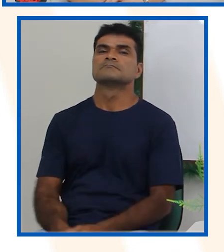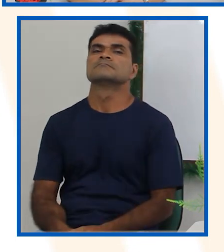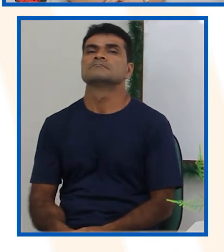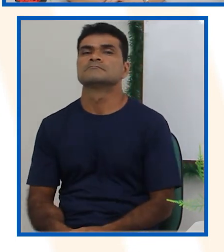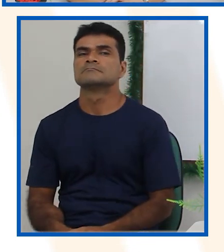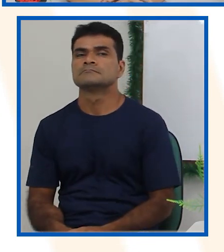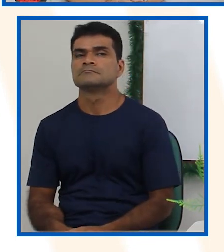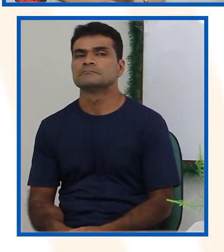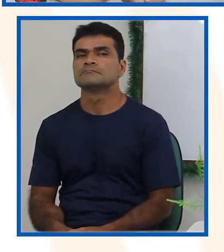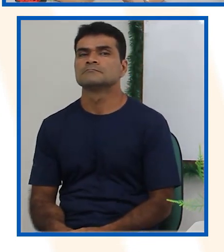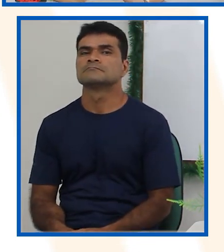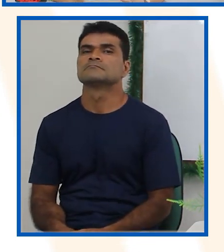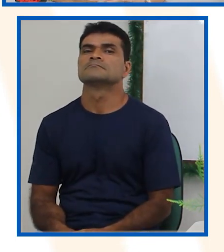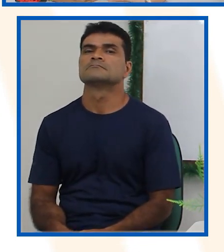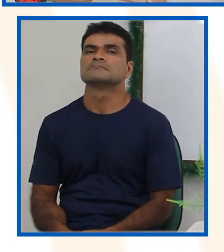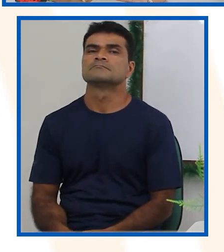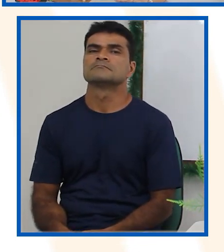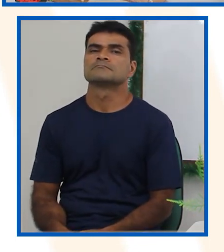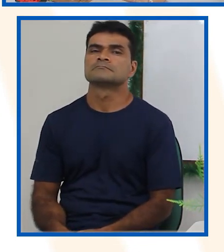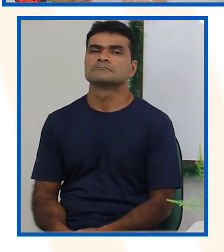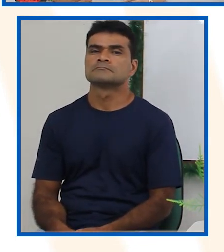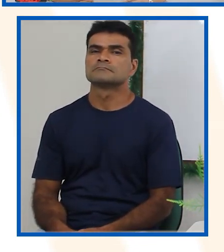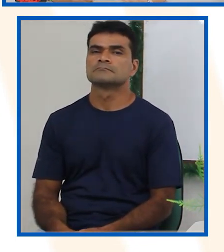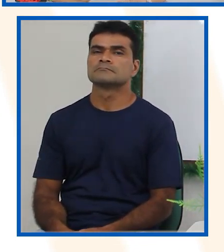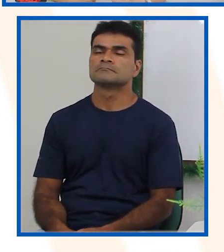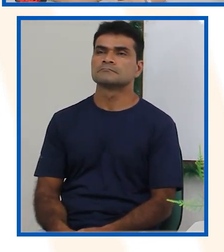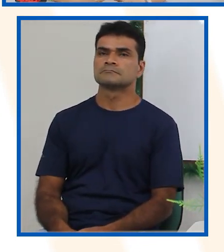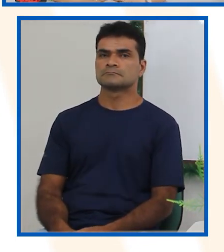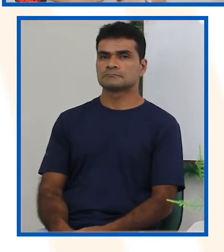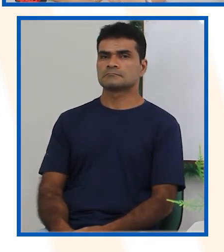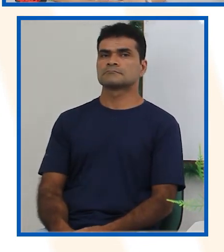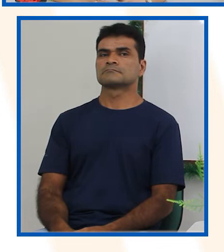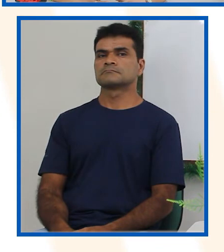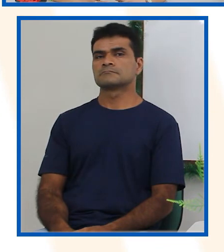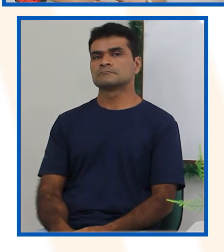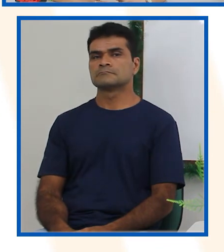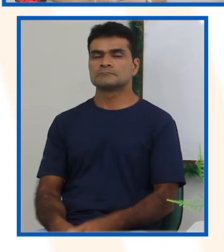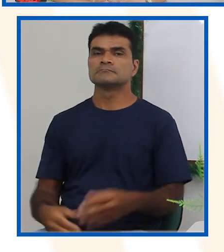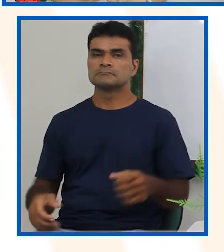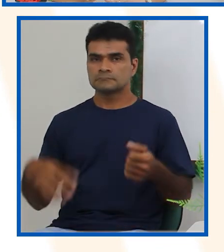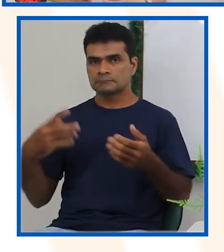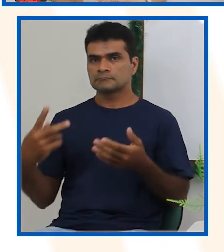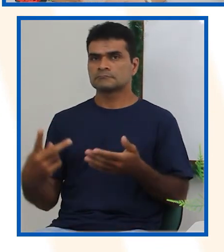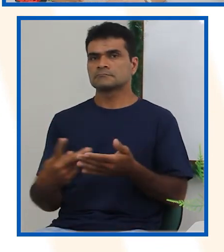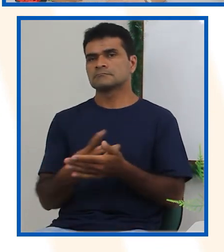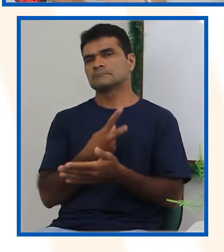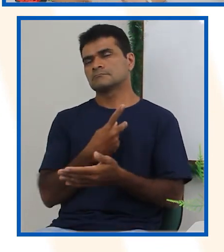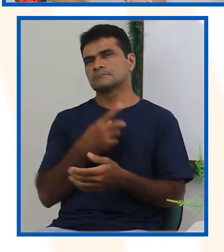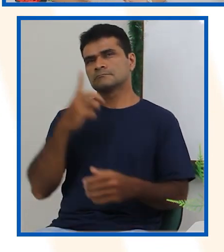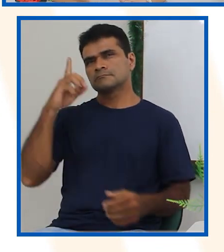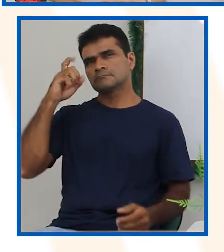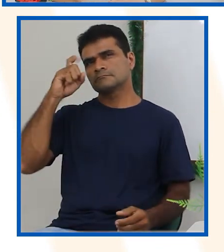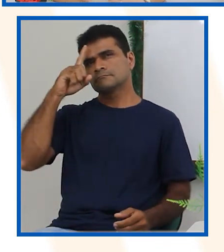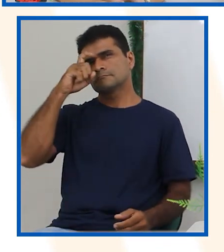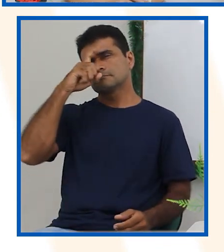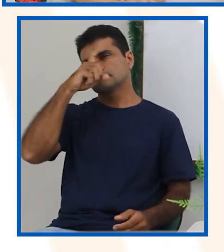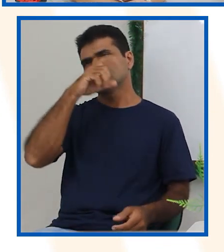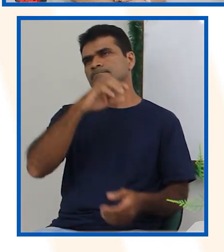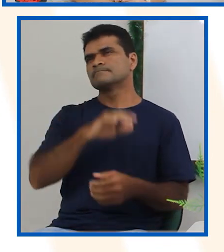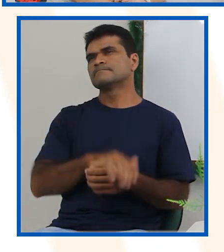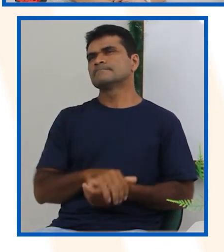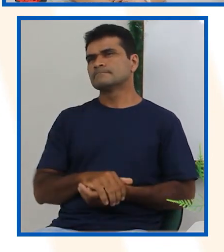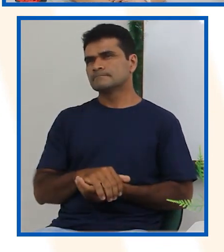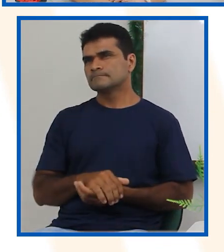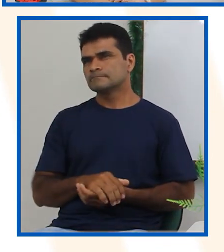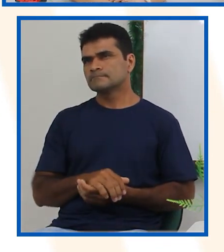Uma situação improvável é aquela que tem chance de ocorrer no dia a